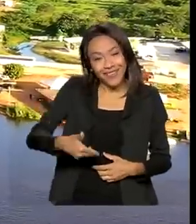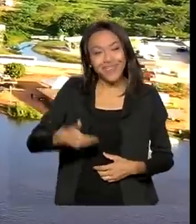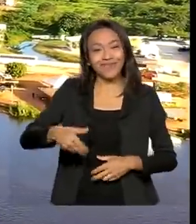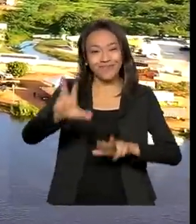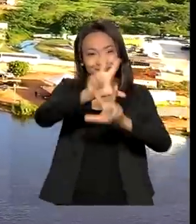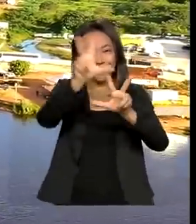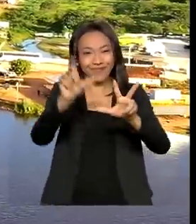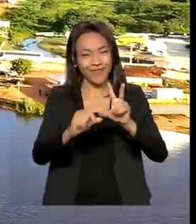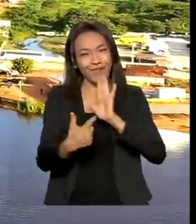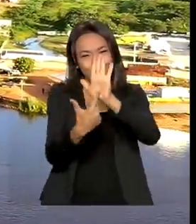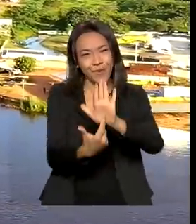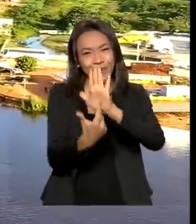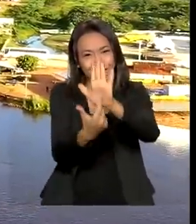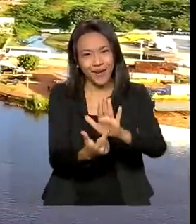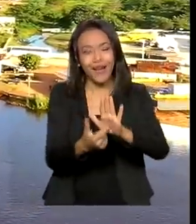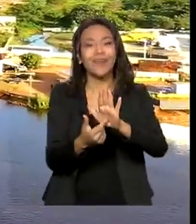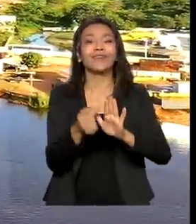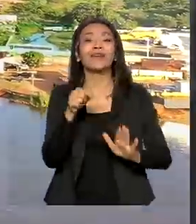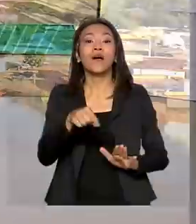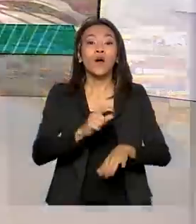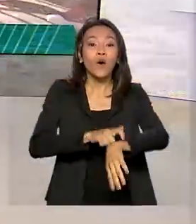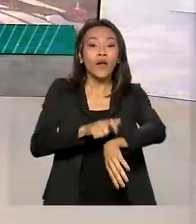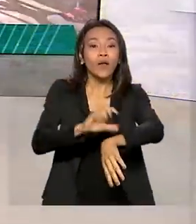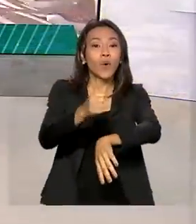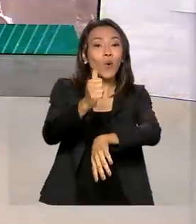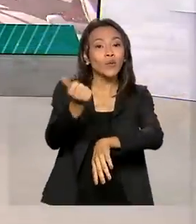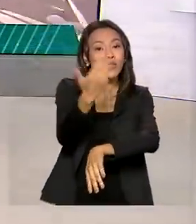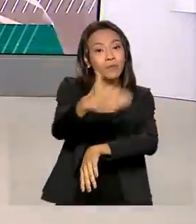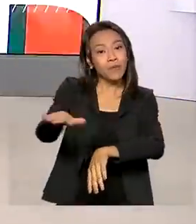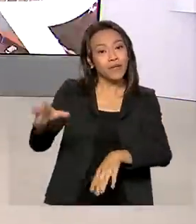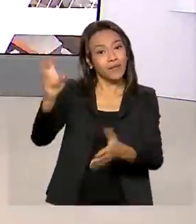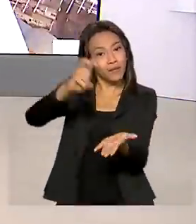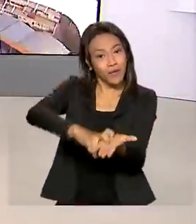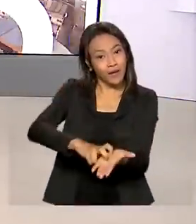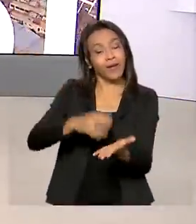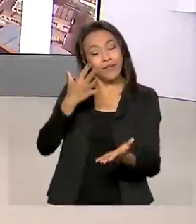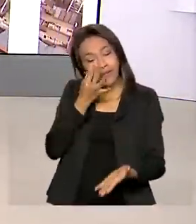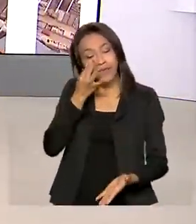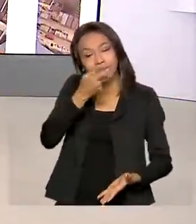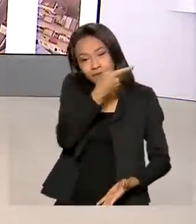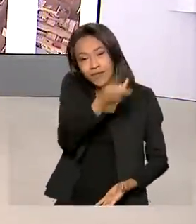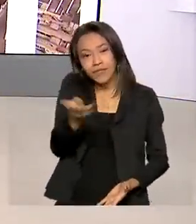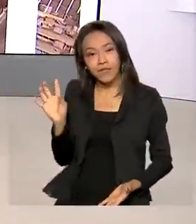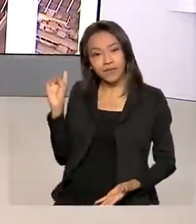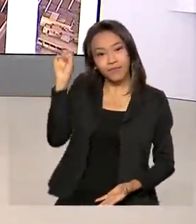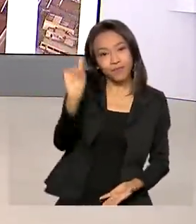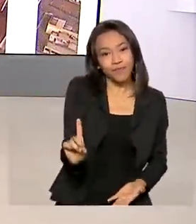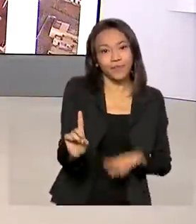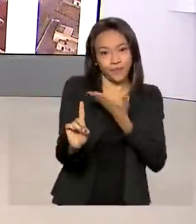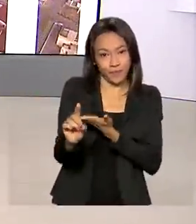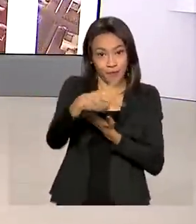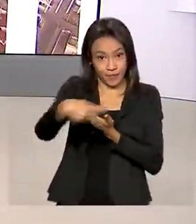transmitir ao vivo, a partir das 11h30 da manhã, essa visita do presidente Jair Bolsonaro.